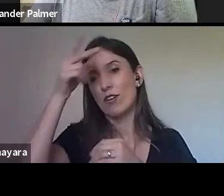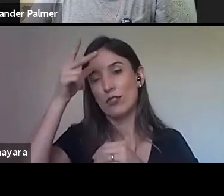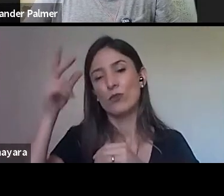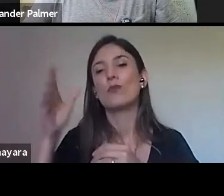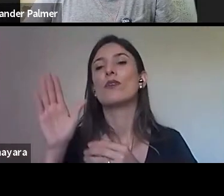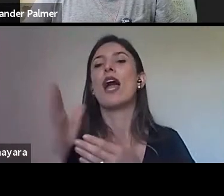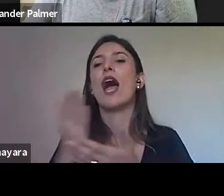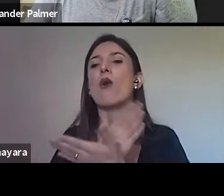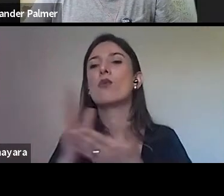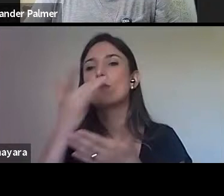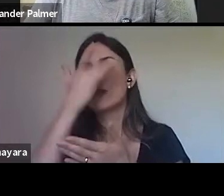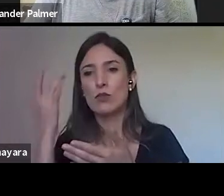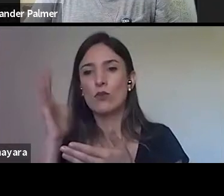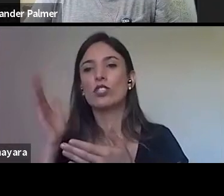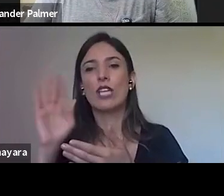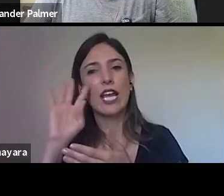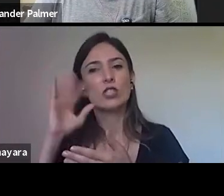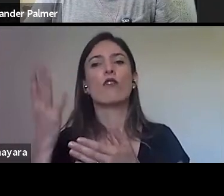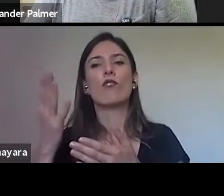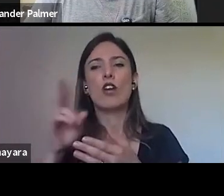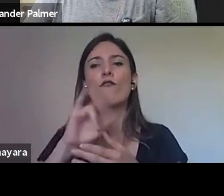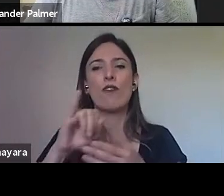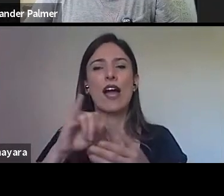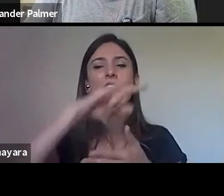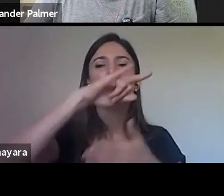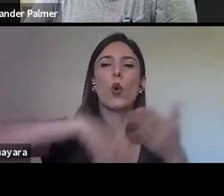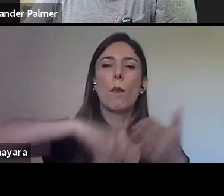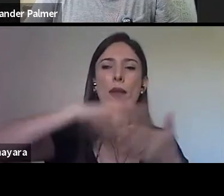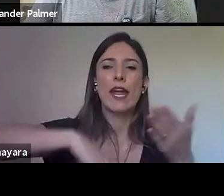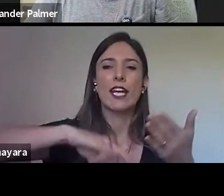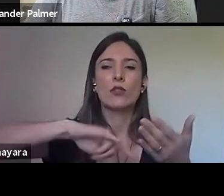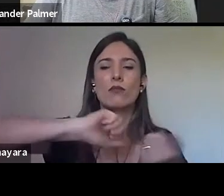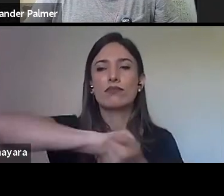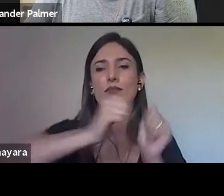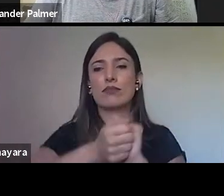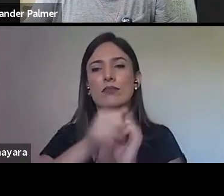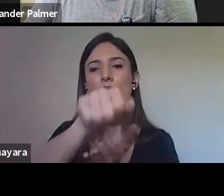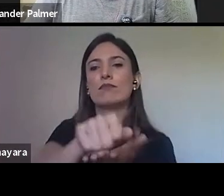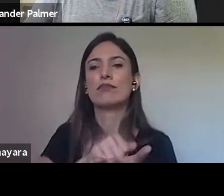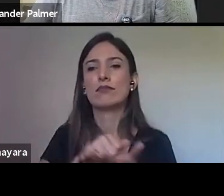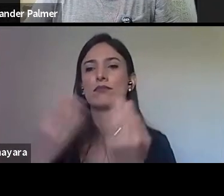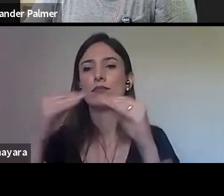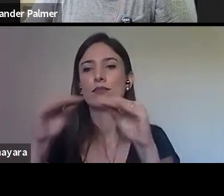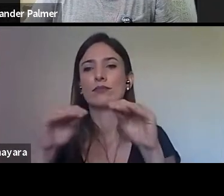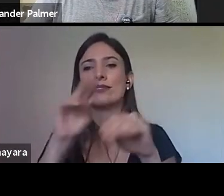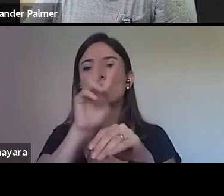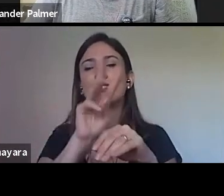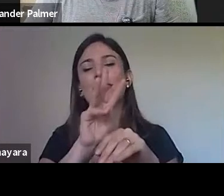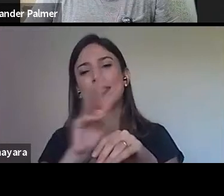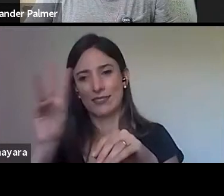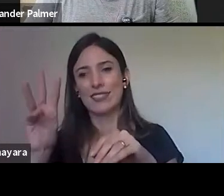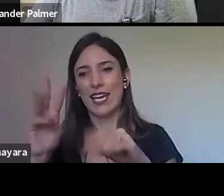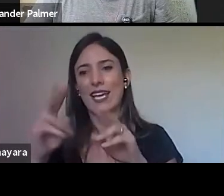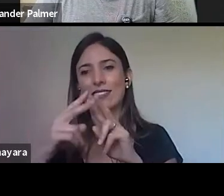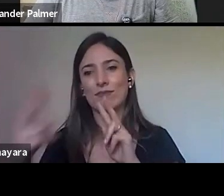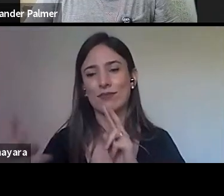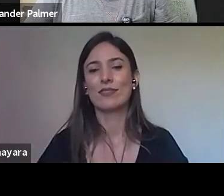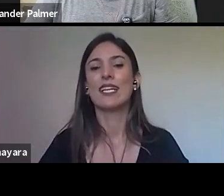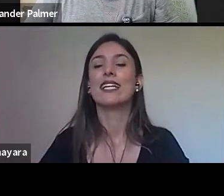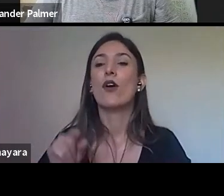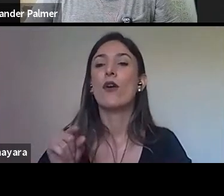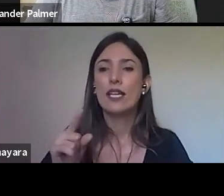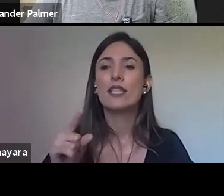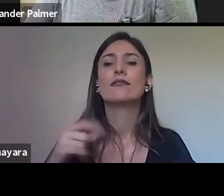esplanizando nisso. Então, acho importante a gente pensar nesse movimento, né? Que é de formidinha mesmo esse trabalho,